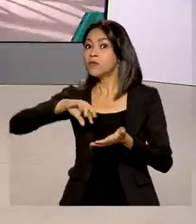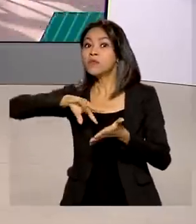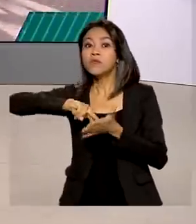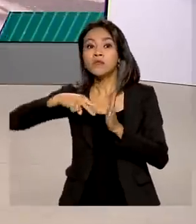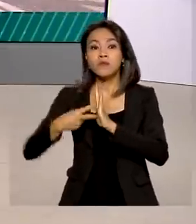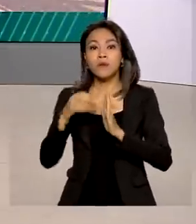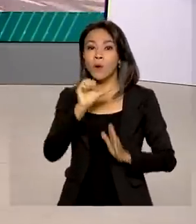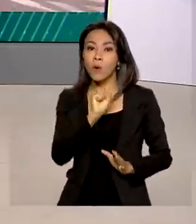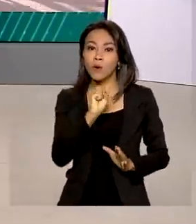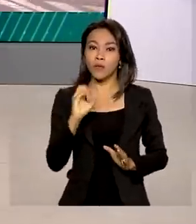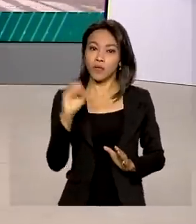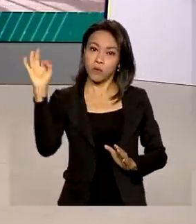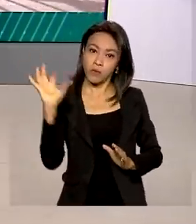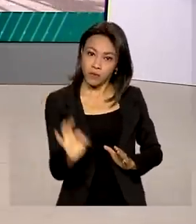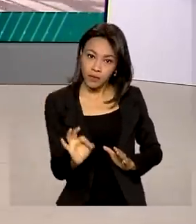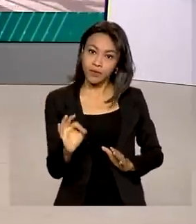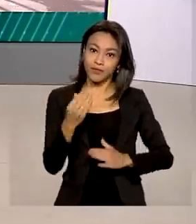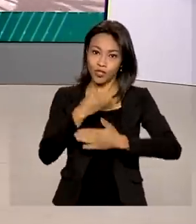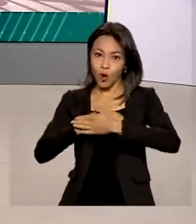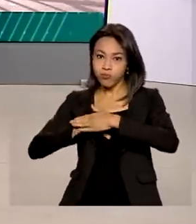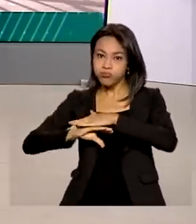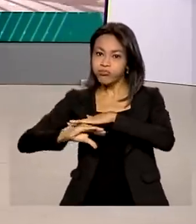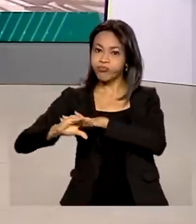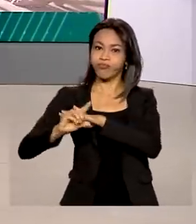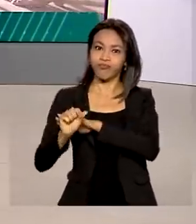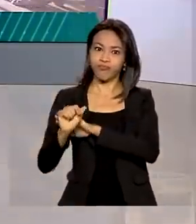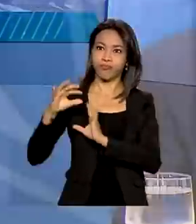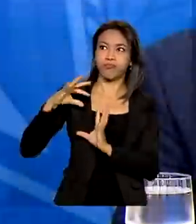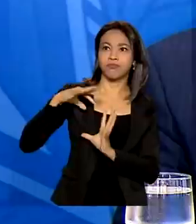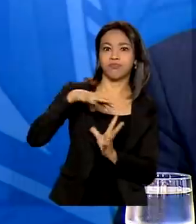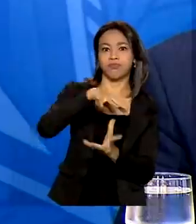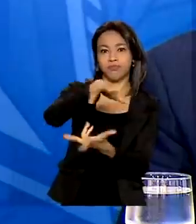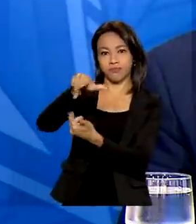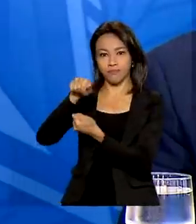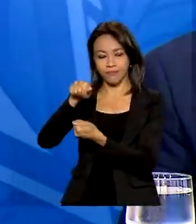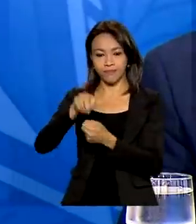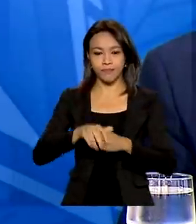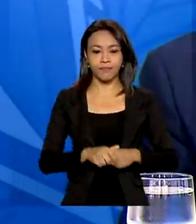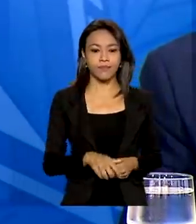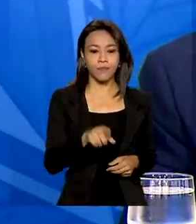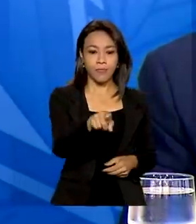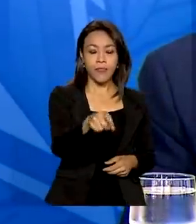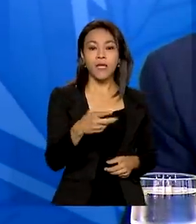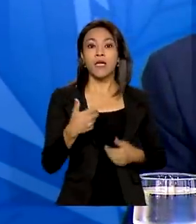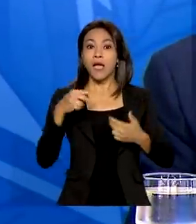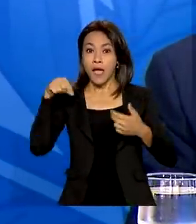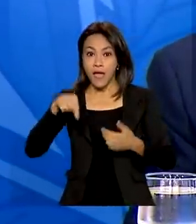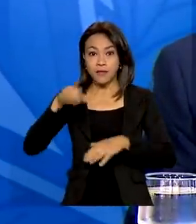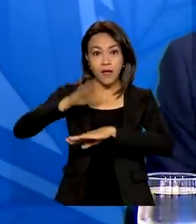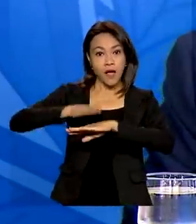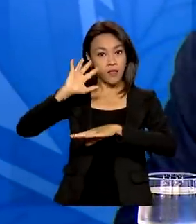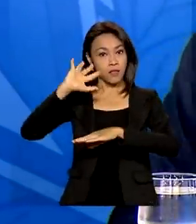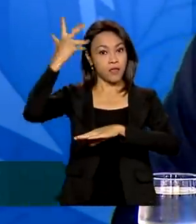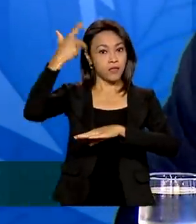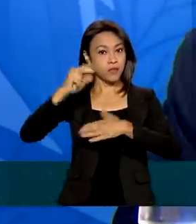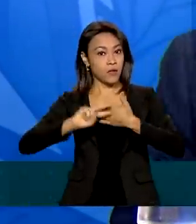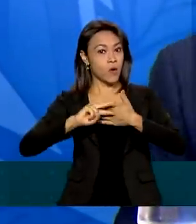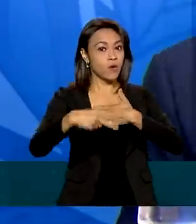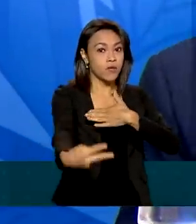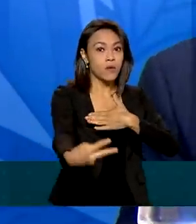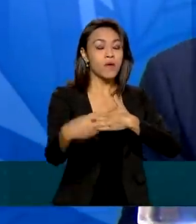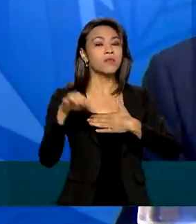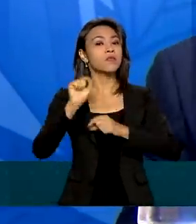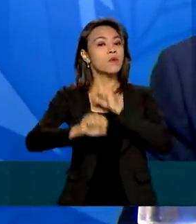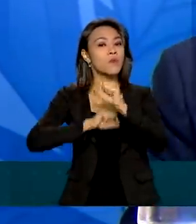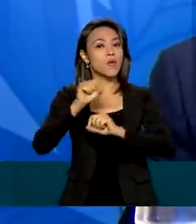do comércio e investimentos internacionais. A decisão reflete o compartilhamento pelo nosso país dos